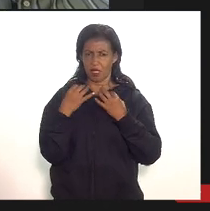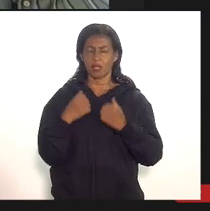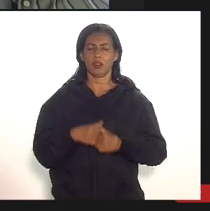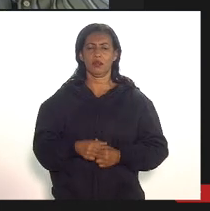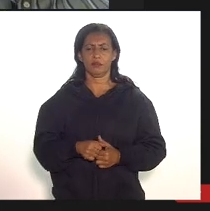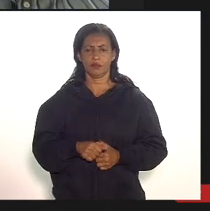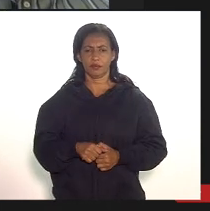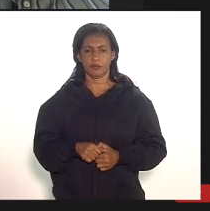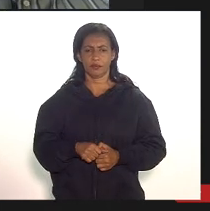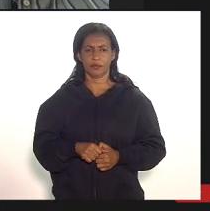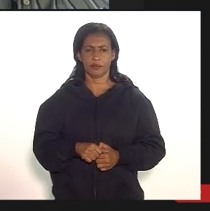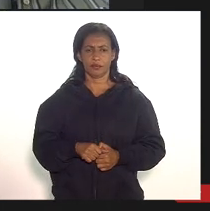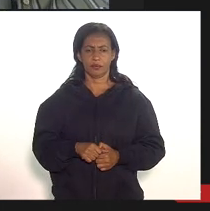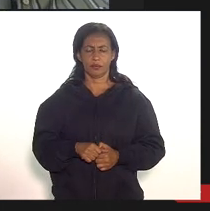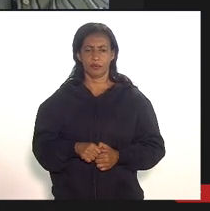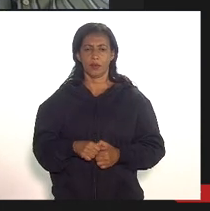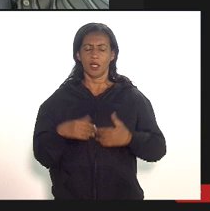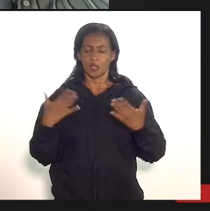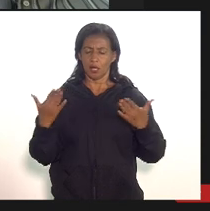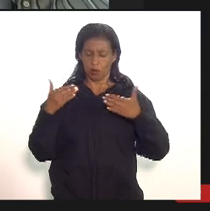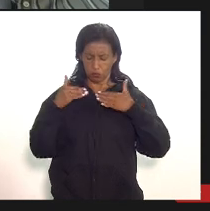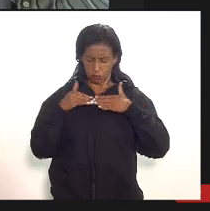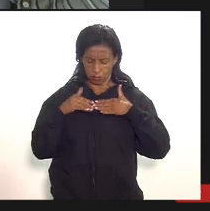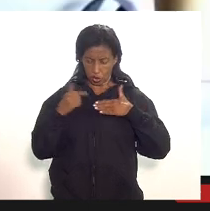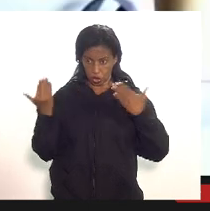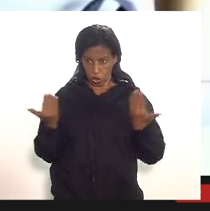deputado então daqui então para frente